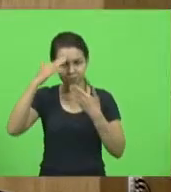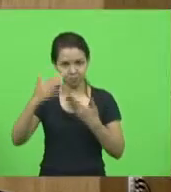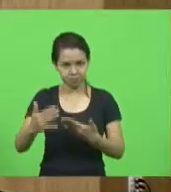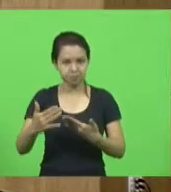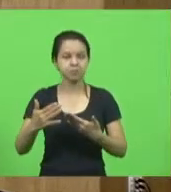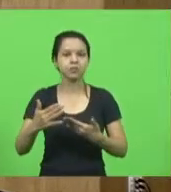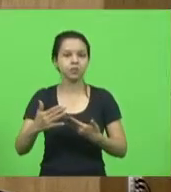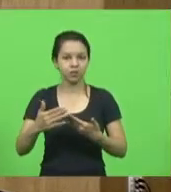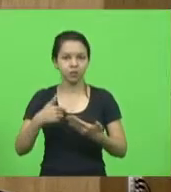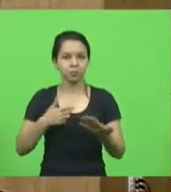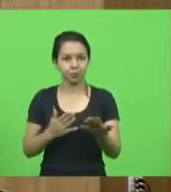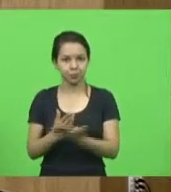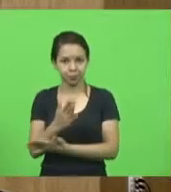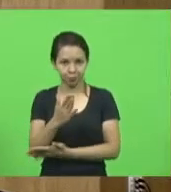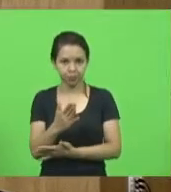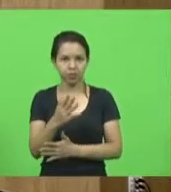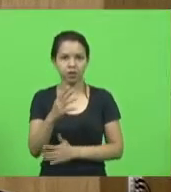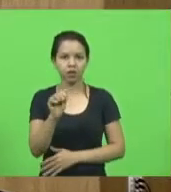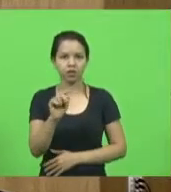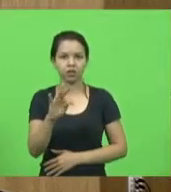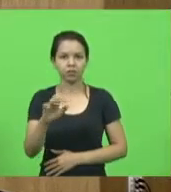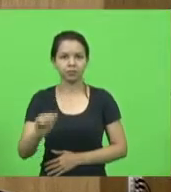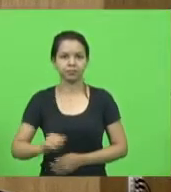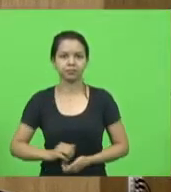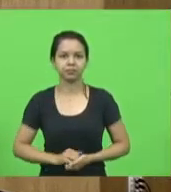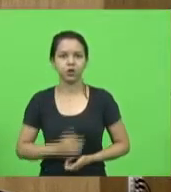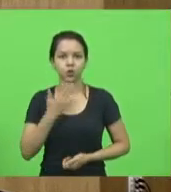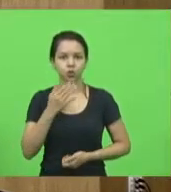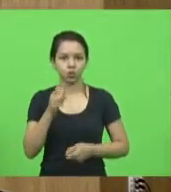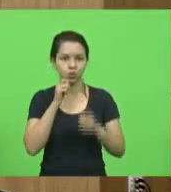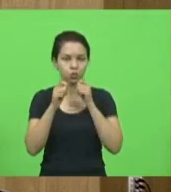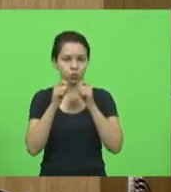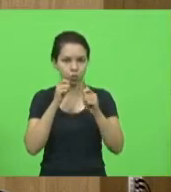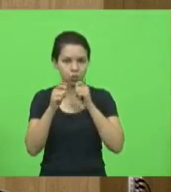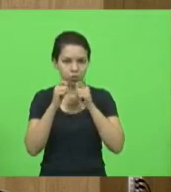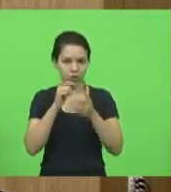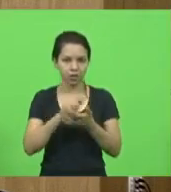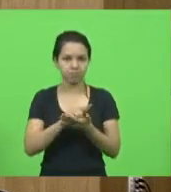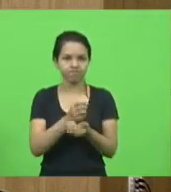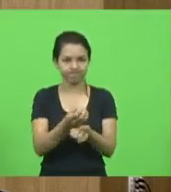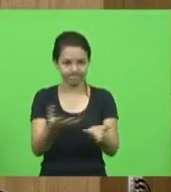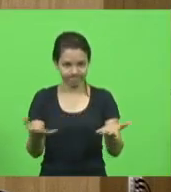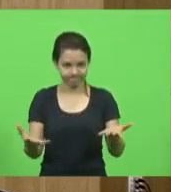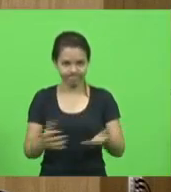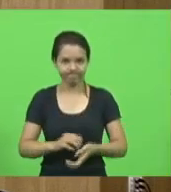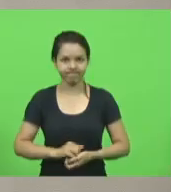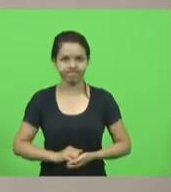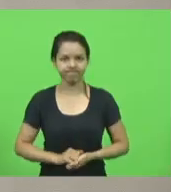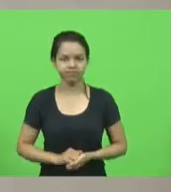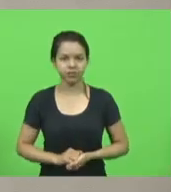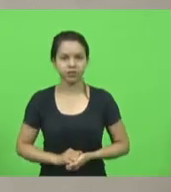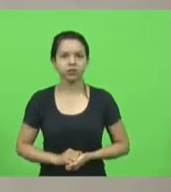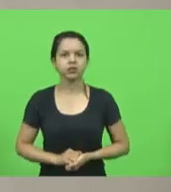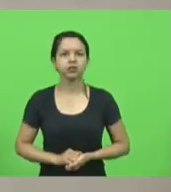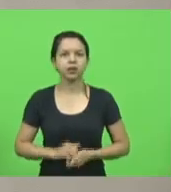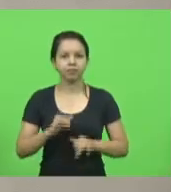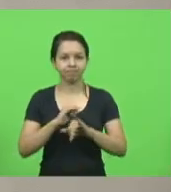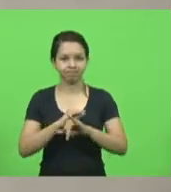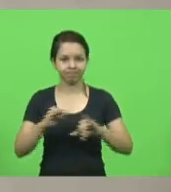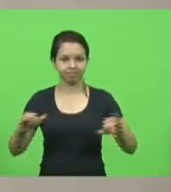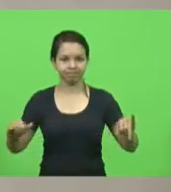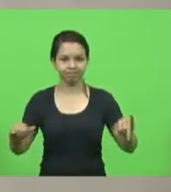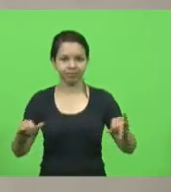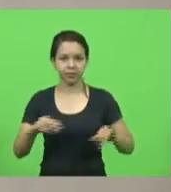aprovada a ata que acaba de ser lida. Solicito a assessoria para que proceda à distribuição de expediente. Comunicado. Esta